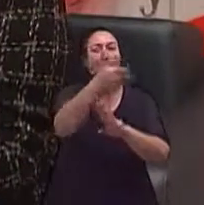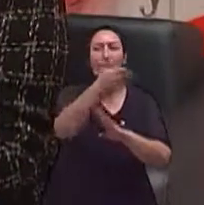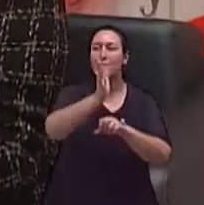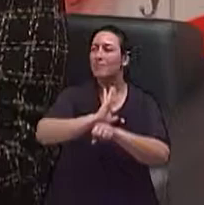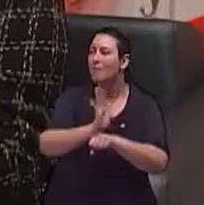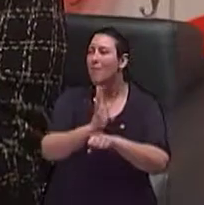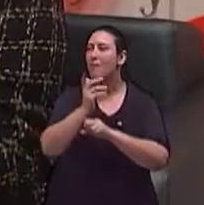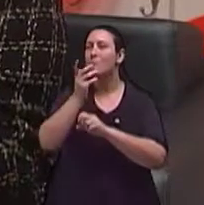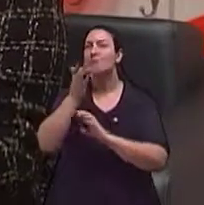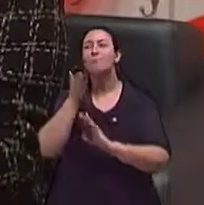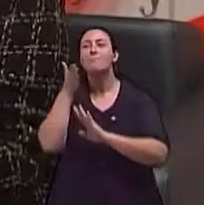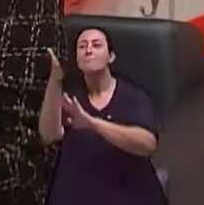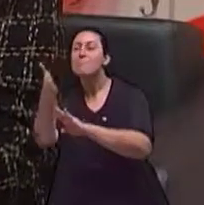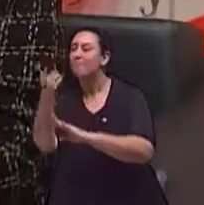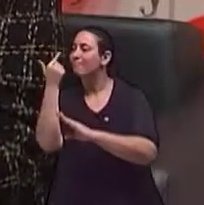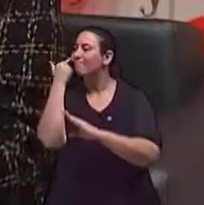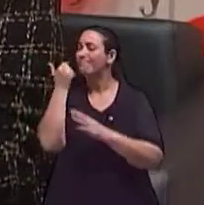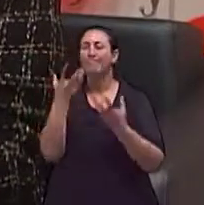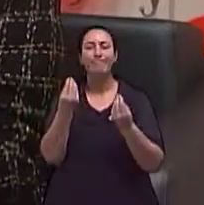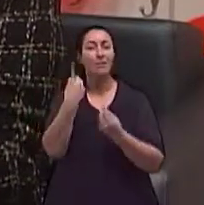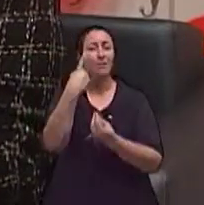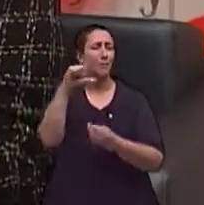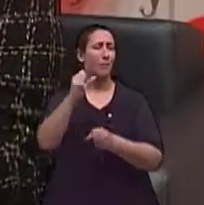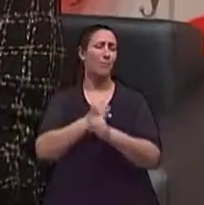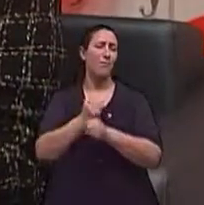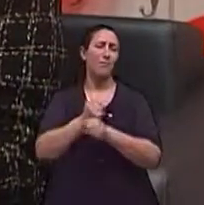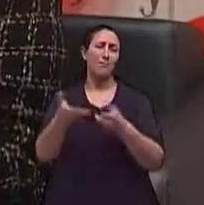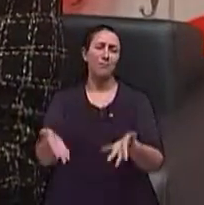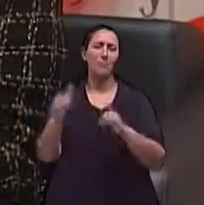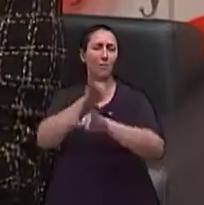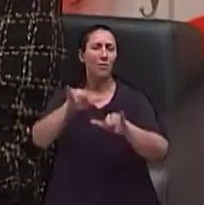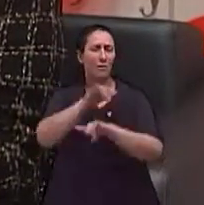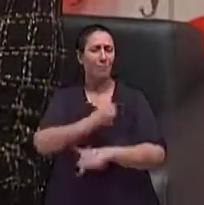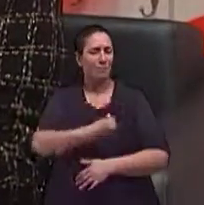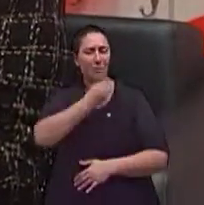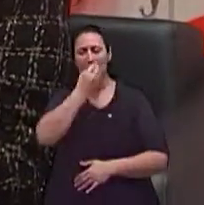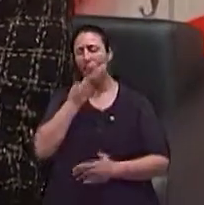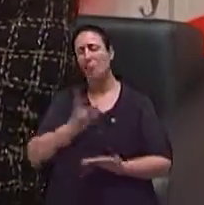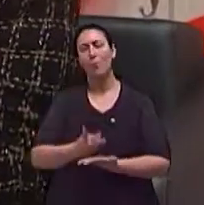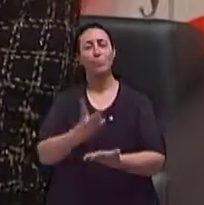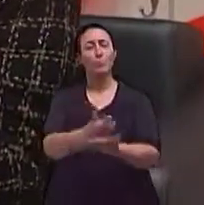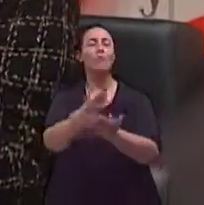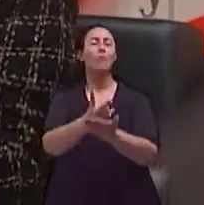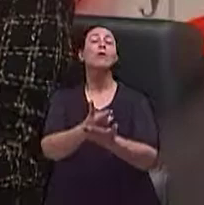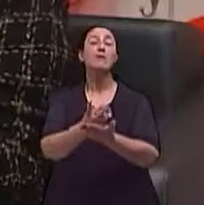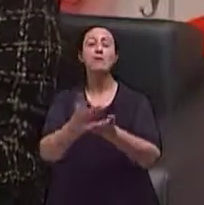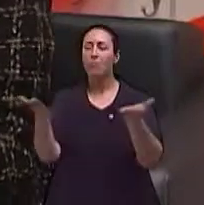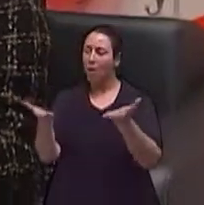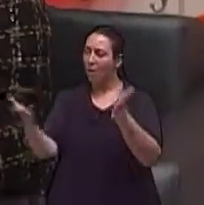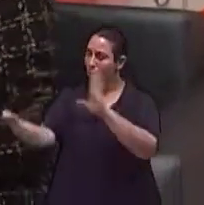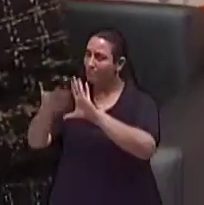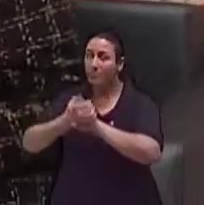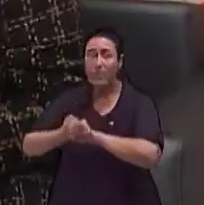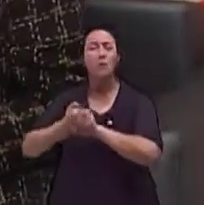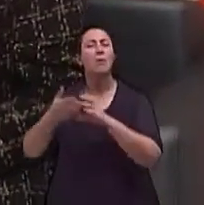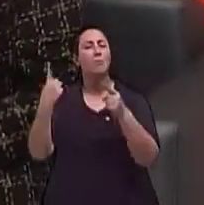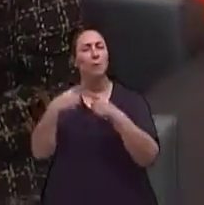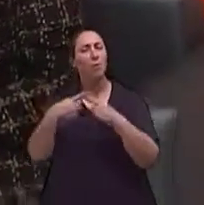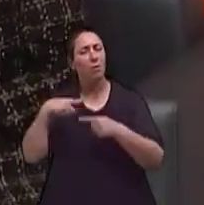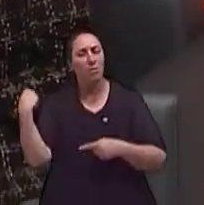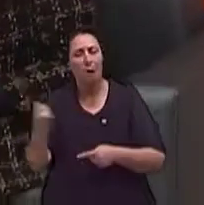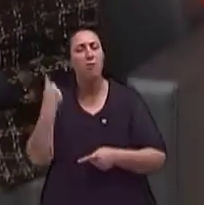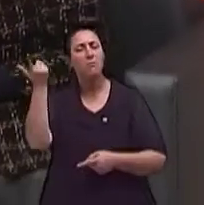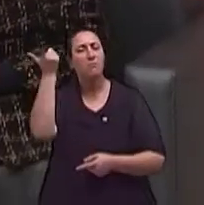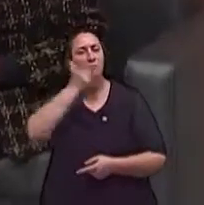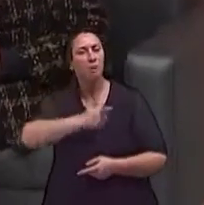que estão sempre nos acompanhando. 19 anos no ar, isso é um privilégio, né? Maravilha. Vamos terminar de mãos dadas? Vamos. Porque de mãos